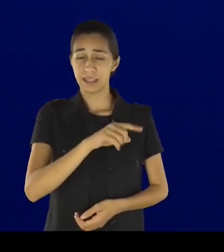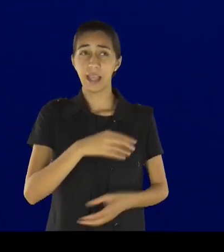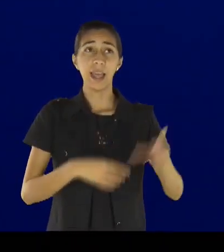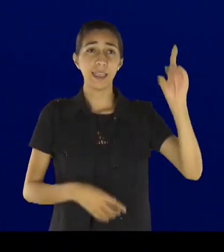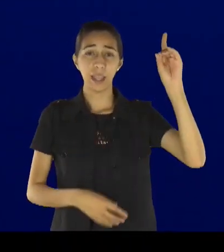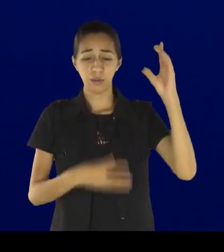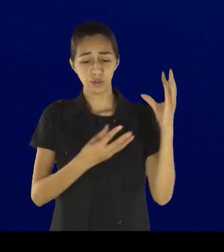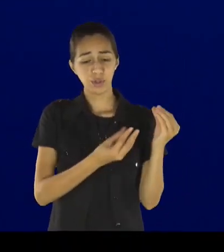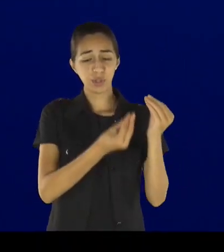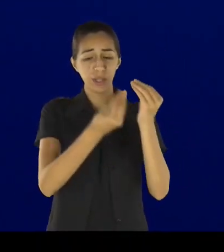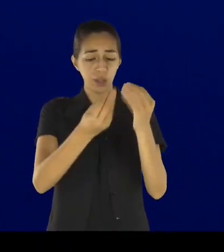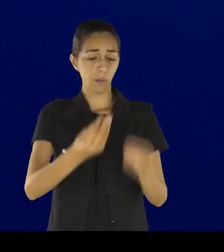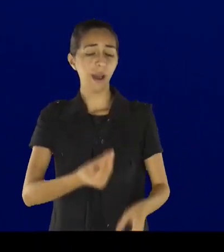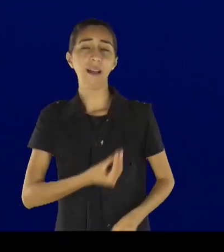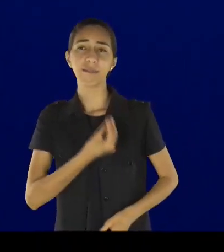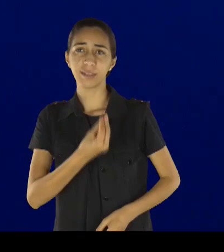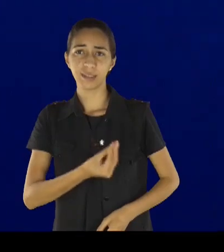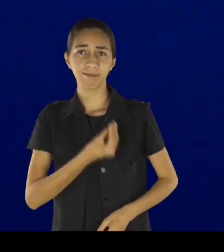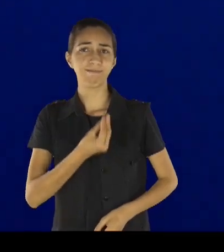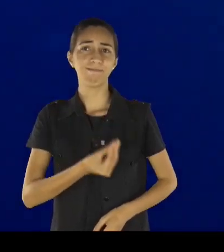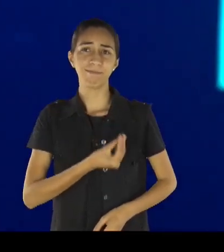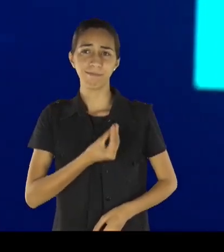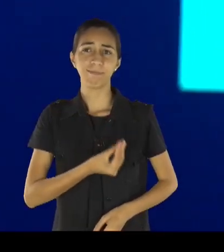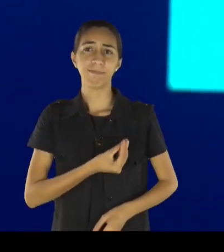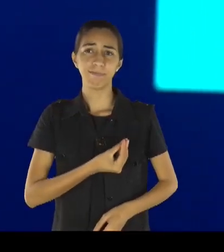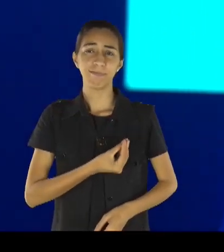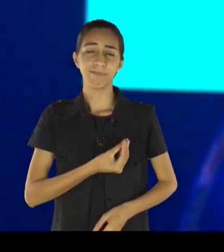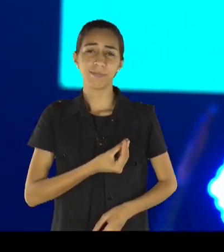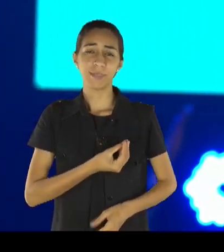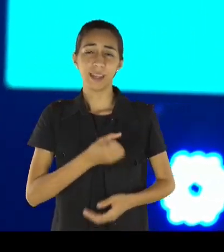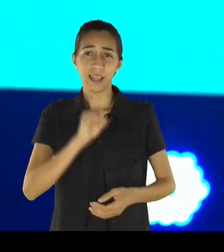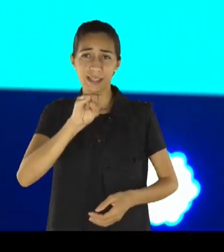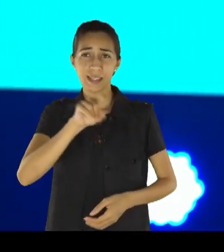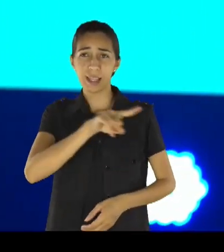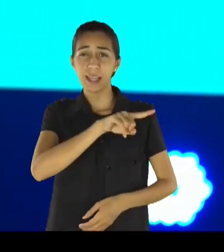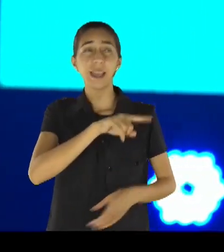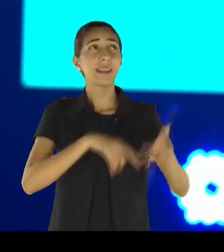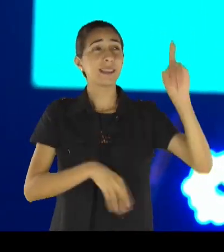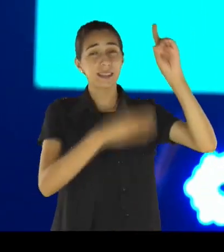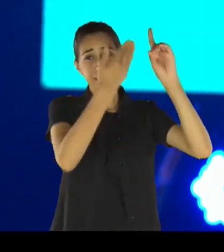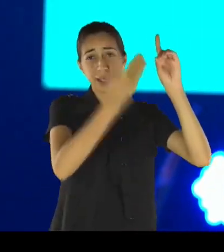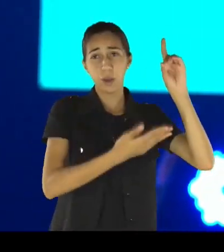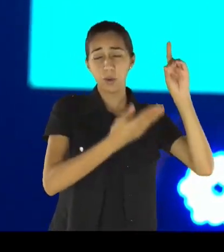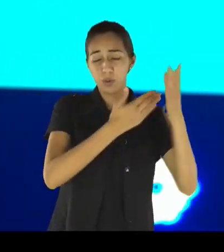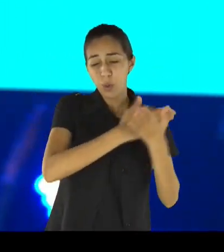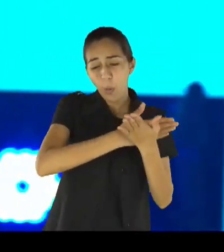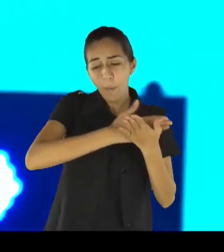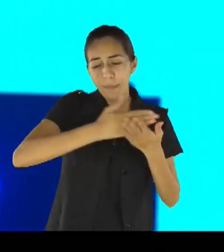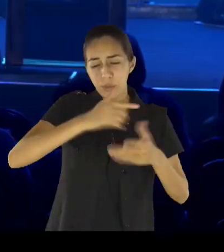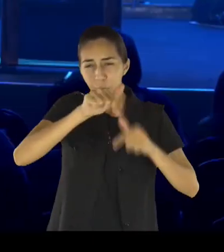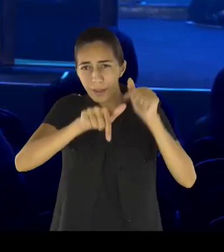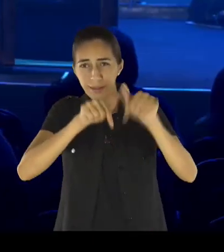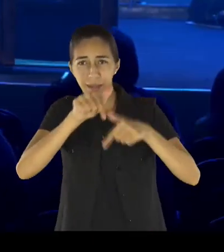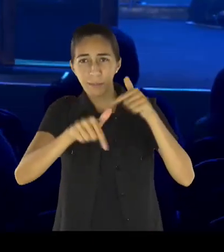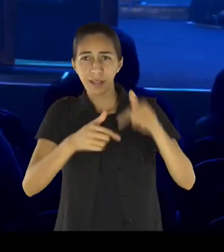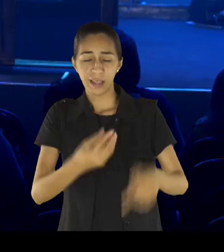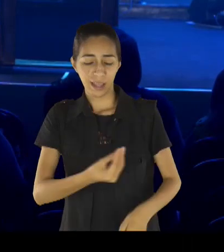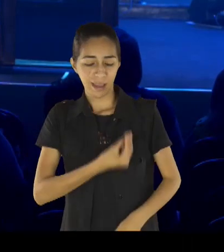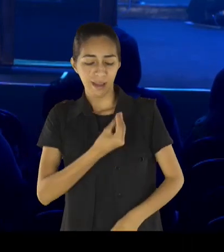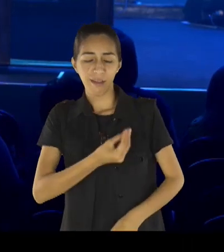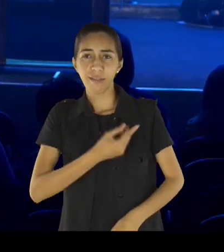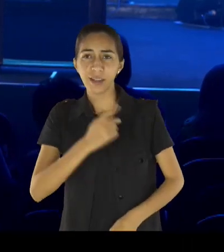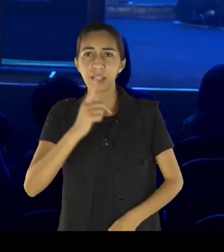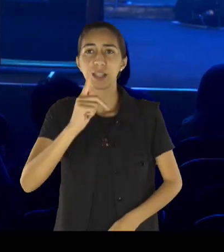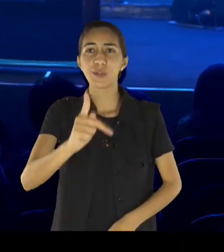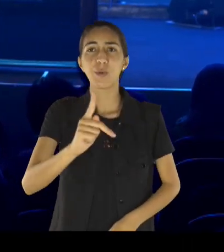porque Ele começou, uma boa obra, Ele vai aperfeiçoar, até o final, Ele não vai te deixar, no meio do caminho, vai ser até o final, até